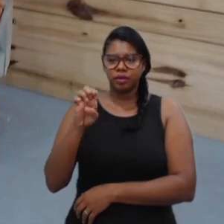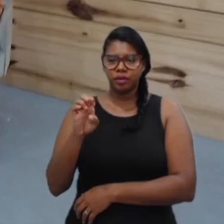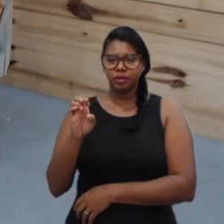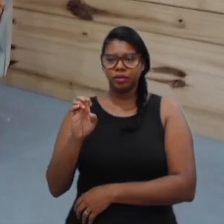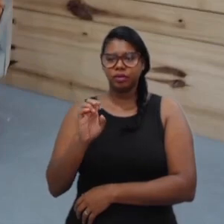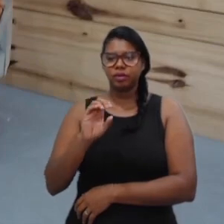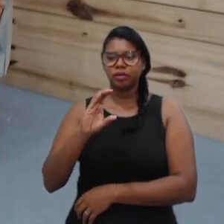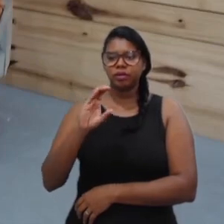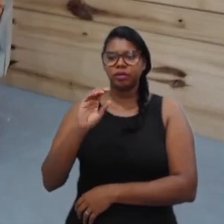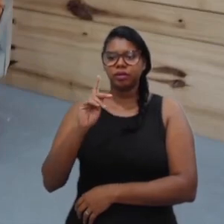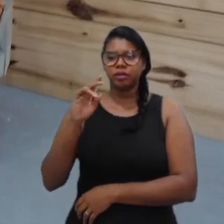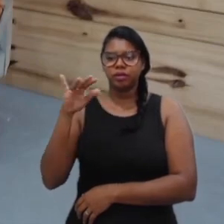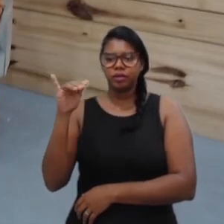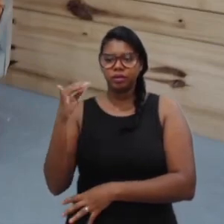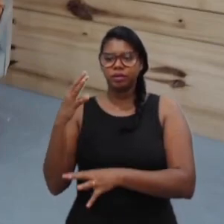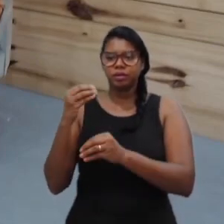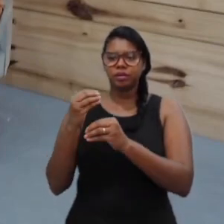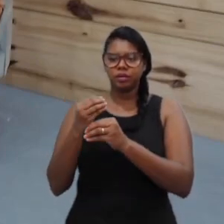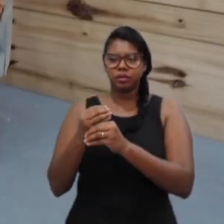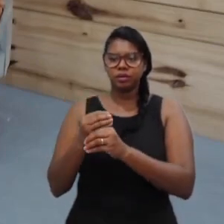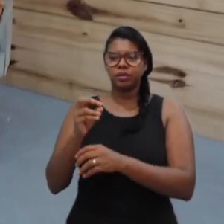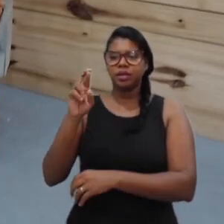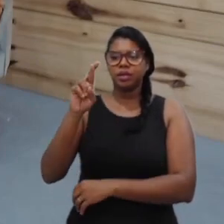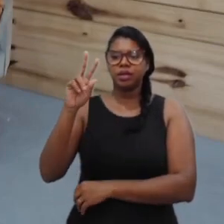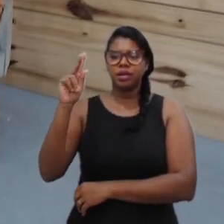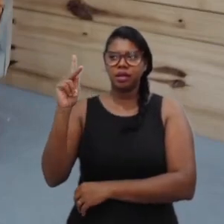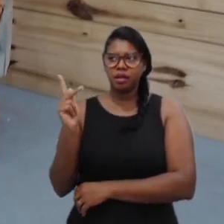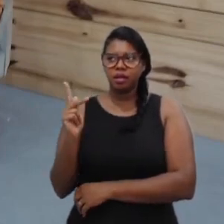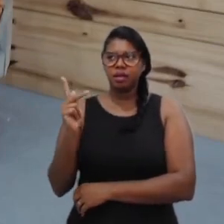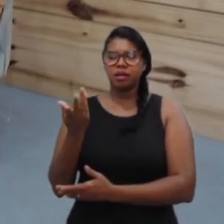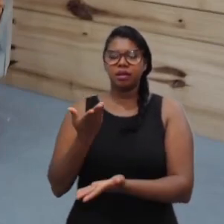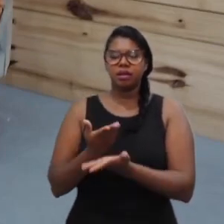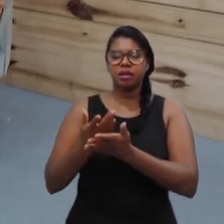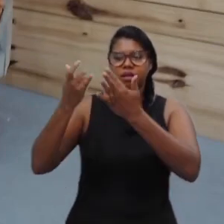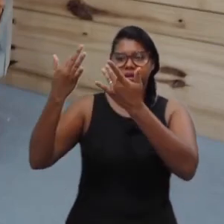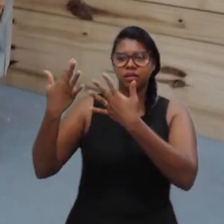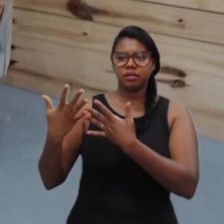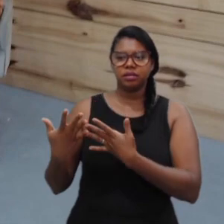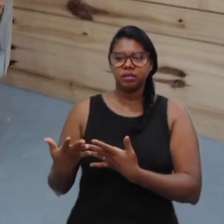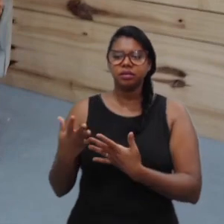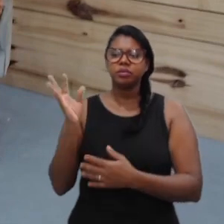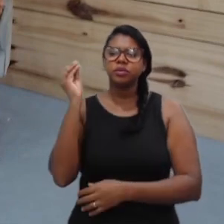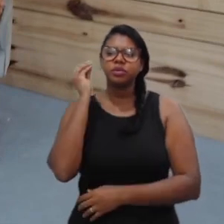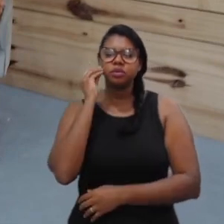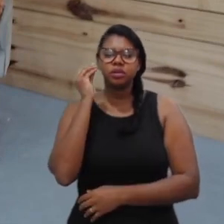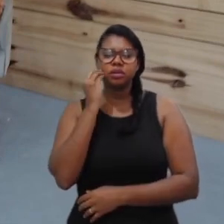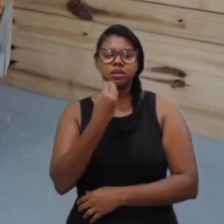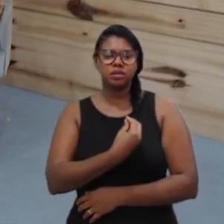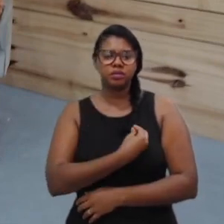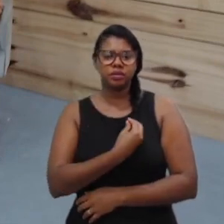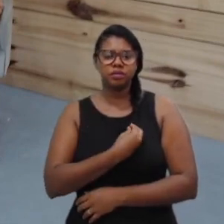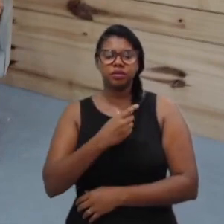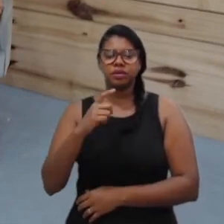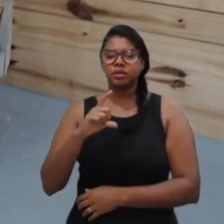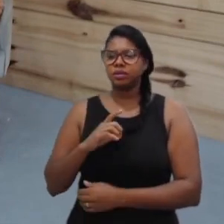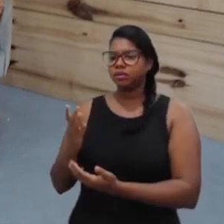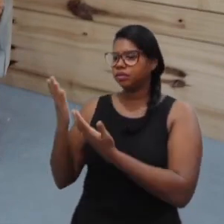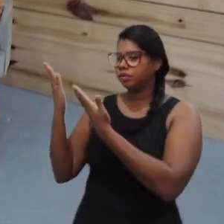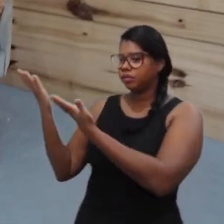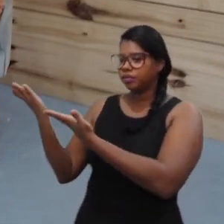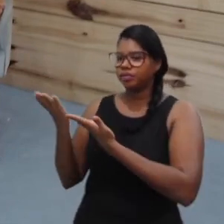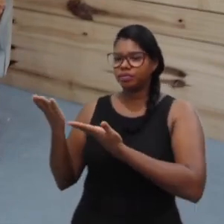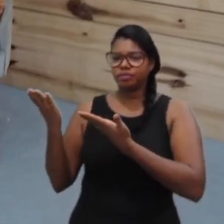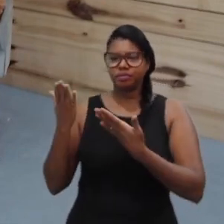curso técnico de recursos humanos. E agora ela vai falar um pouquinho mais sobre as suas experiências. Professora, seja bem-vinda. Nós